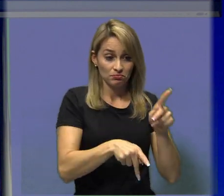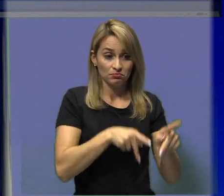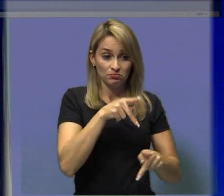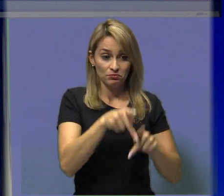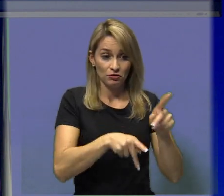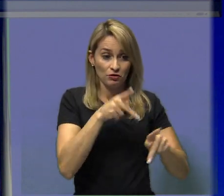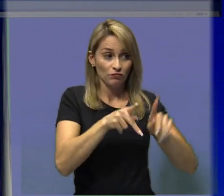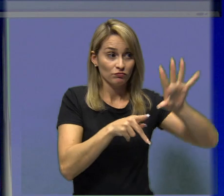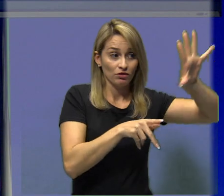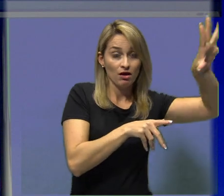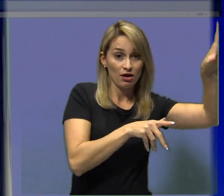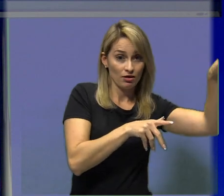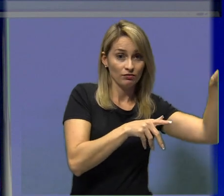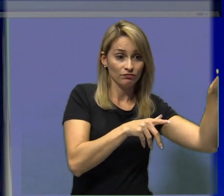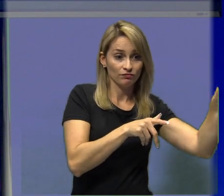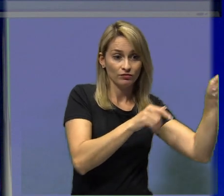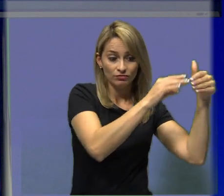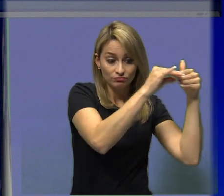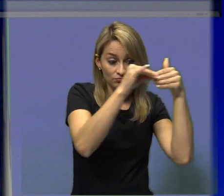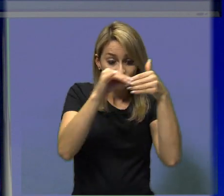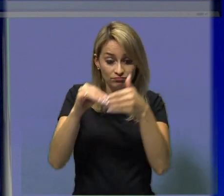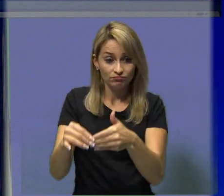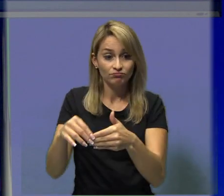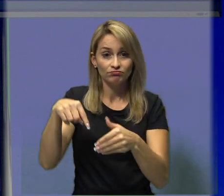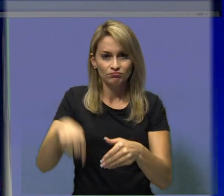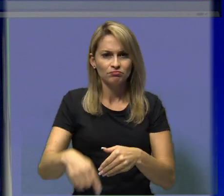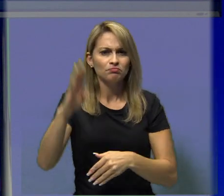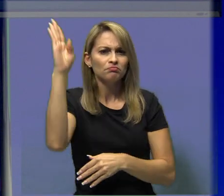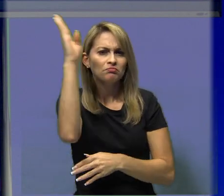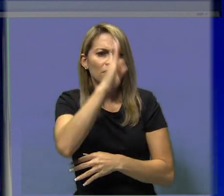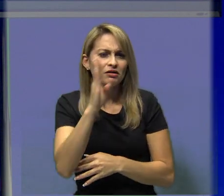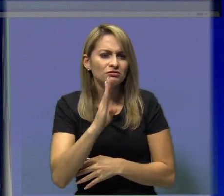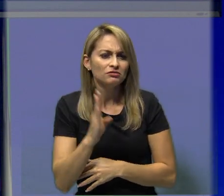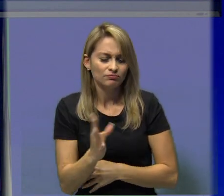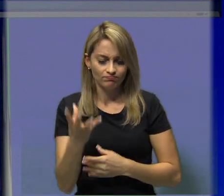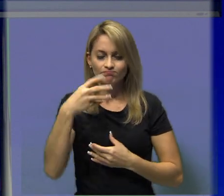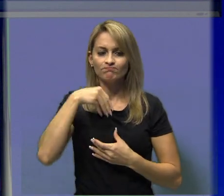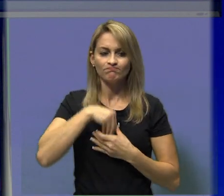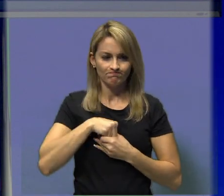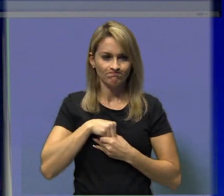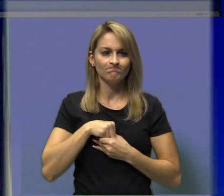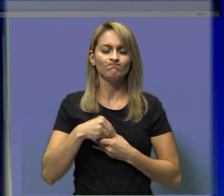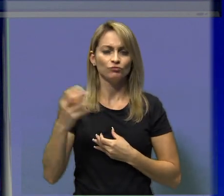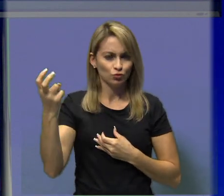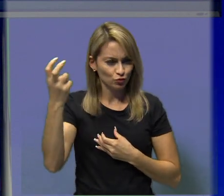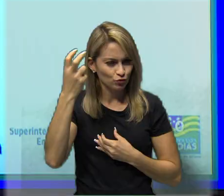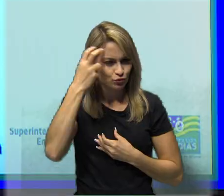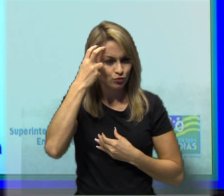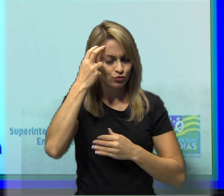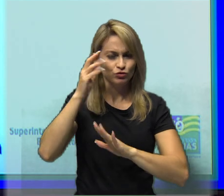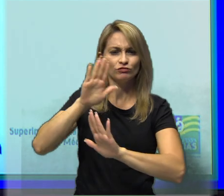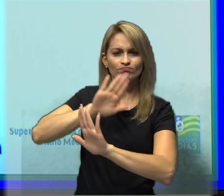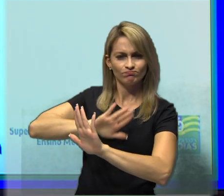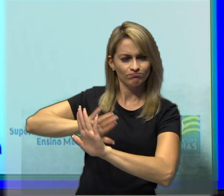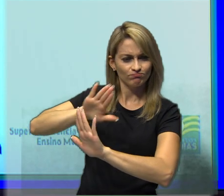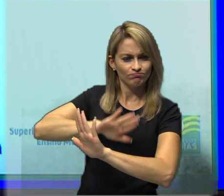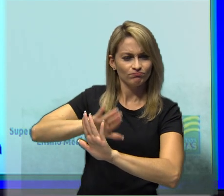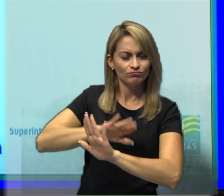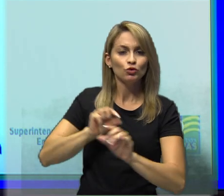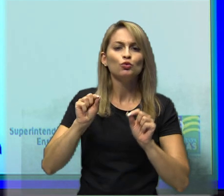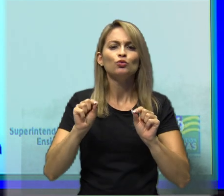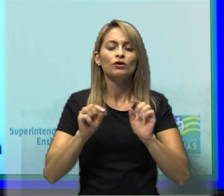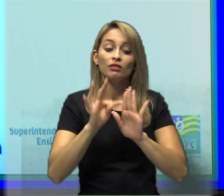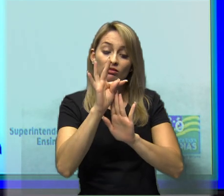simbólica. E é disso que falou esse trecho que eu li para vocês. A pergunta da questão fala assim, dentro desta explicação.